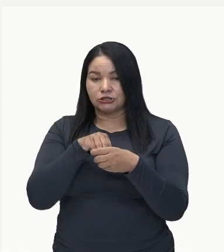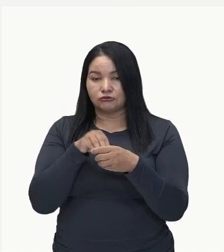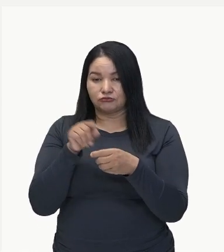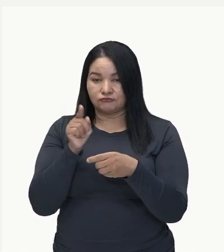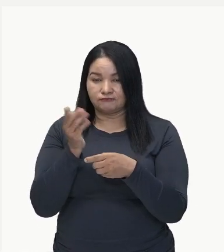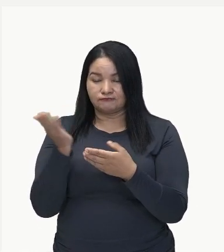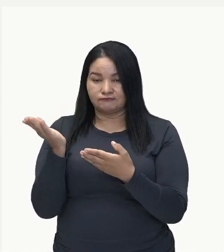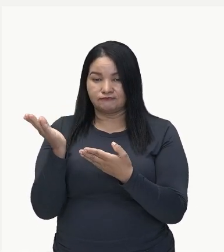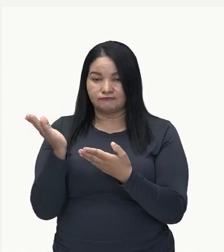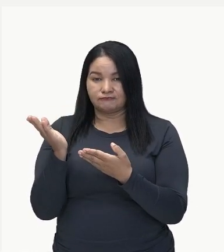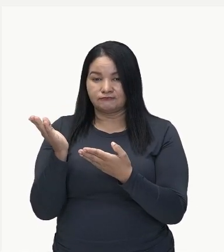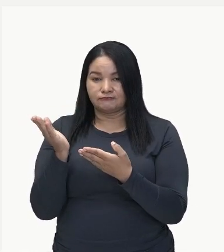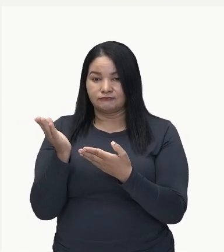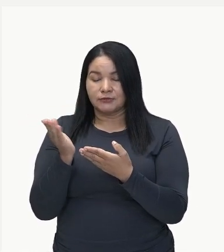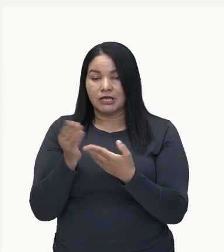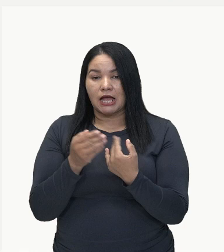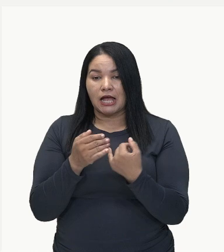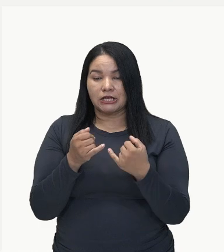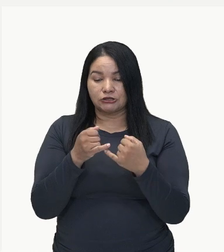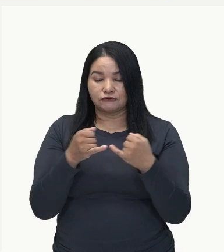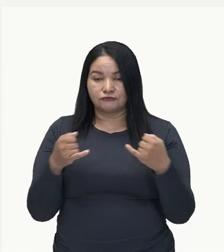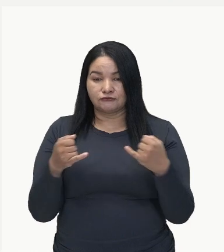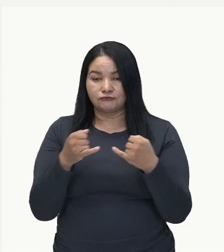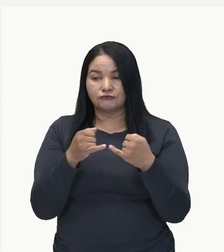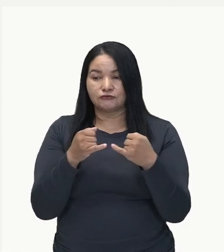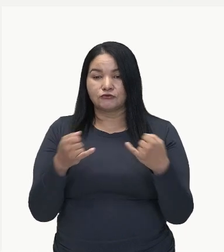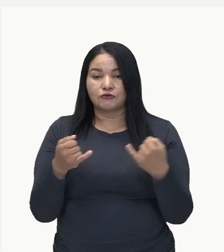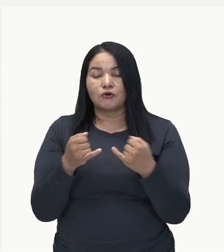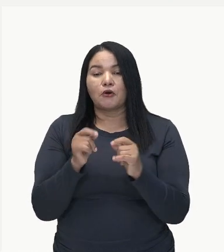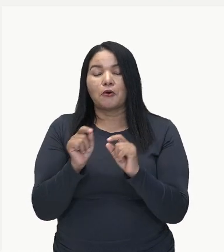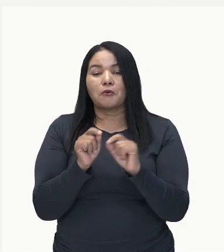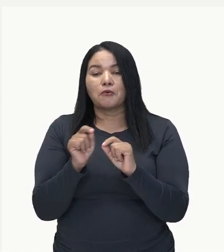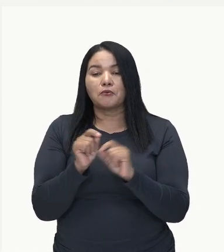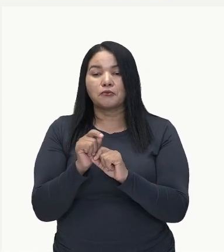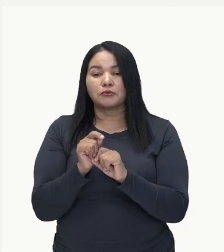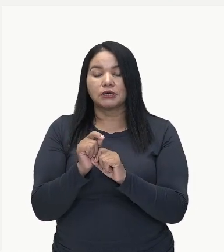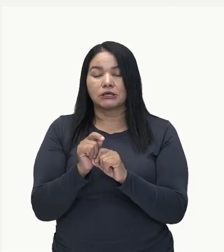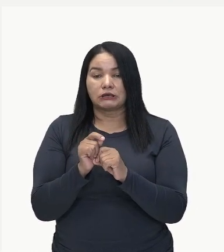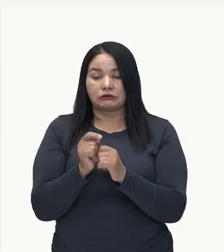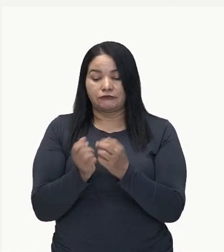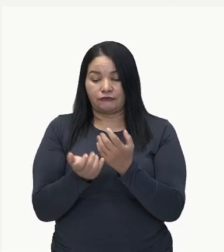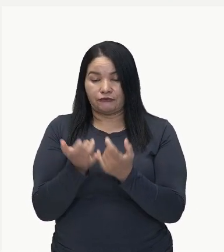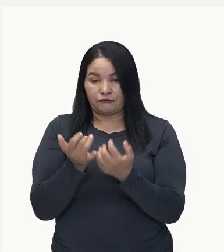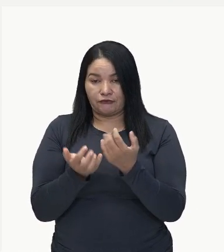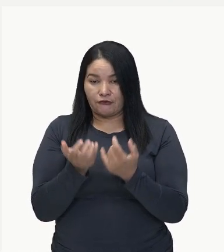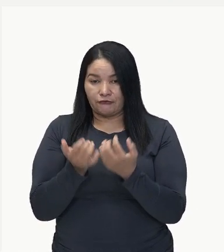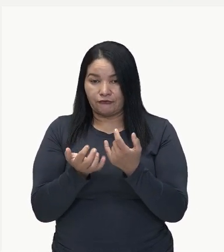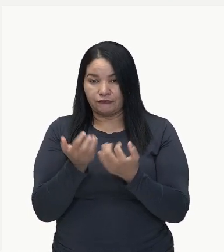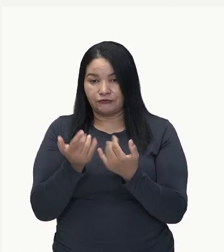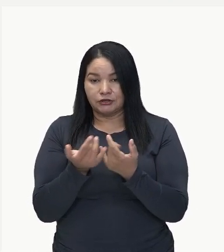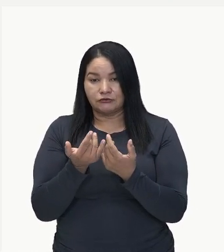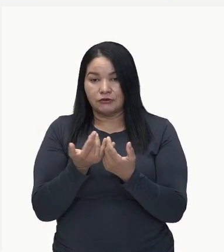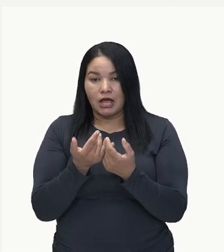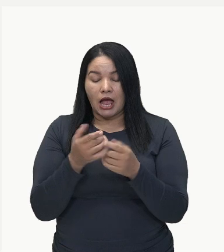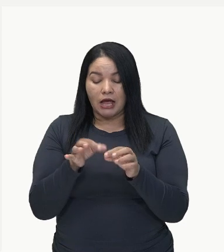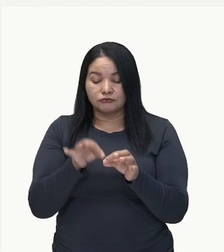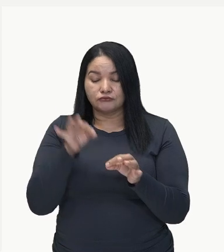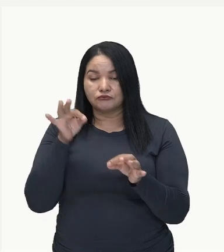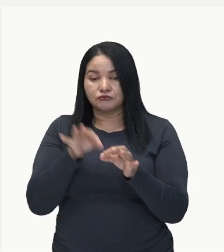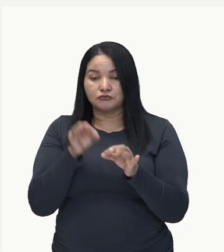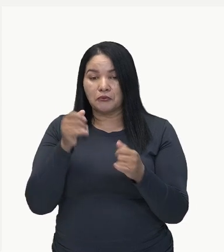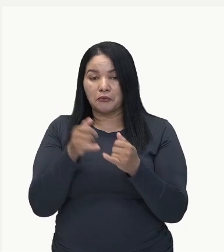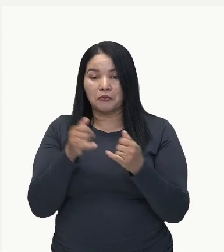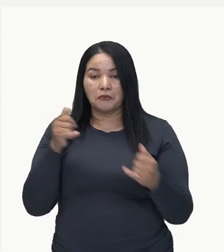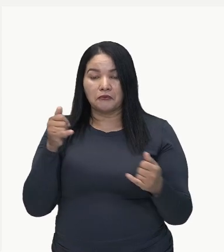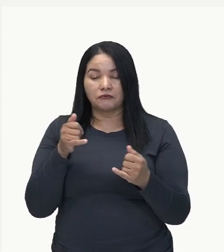Para eles poderem soltar essas fibras, esses casulos são então fervidos e aí eles conseguem puxar os fios. E é a partir